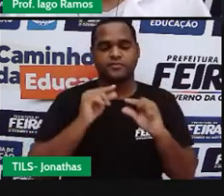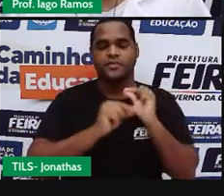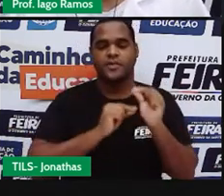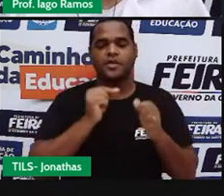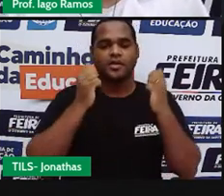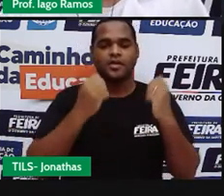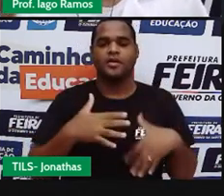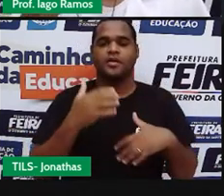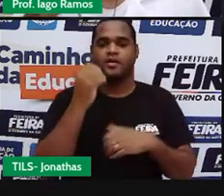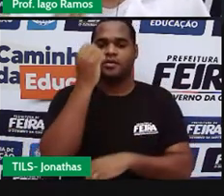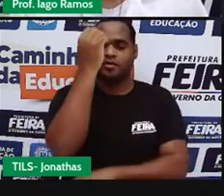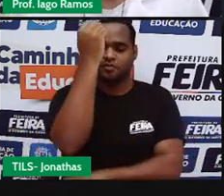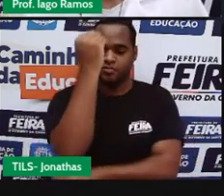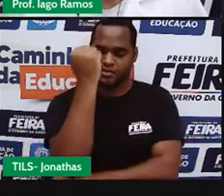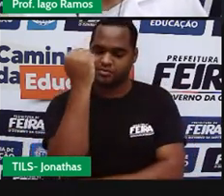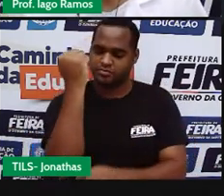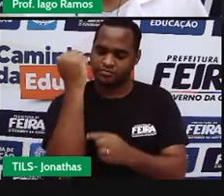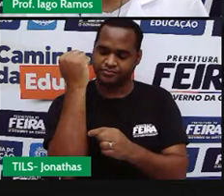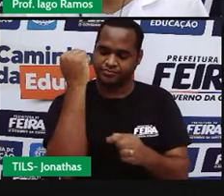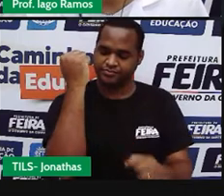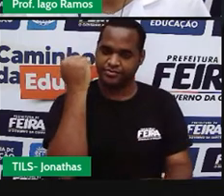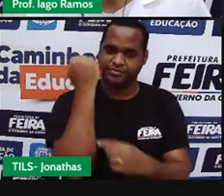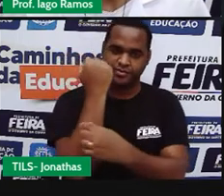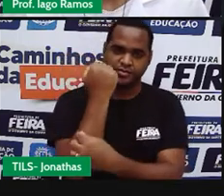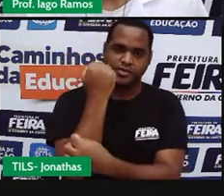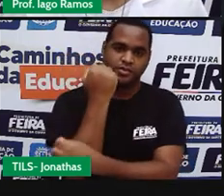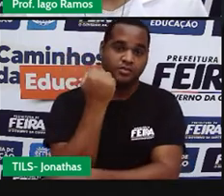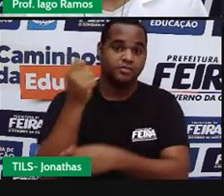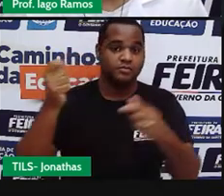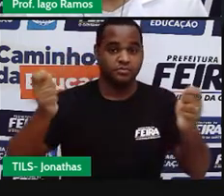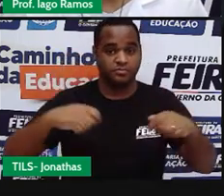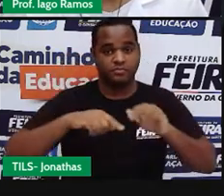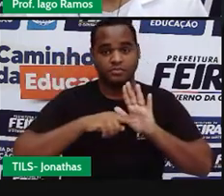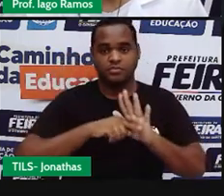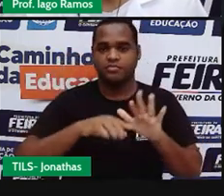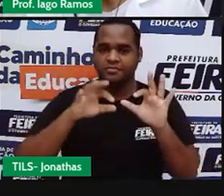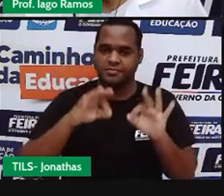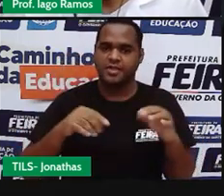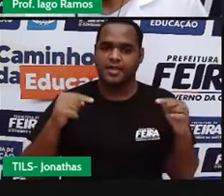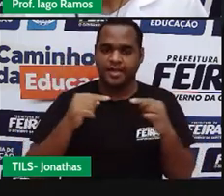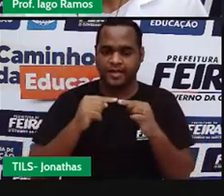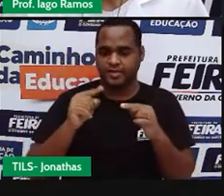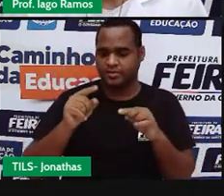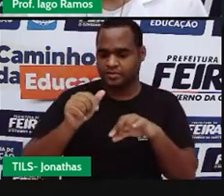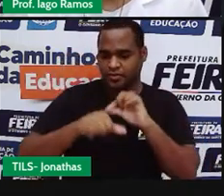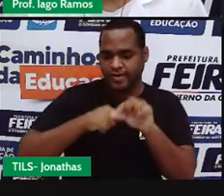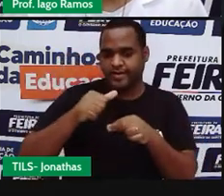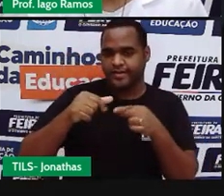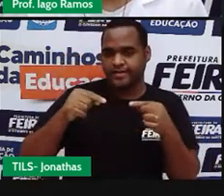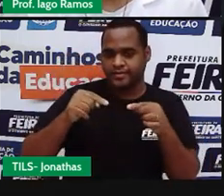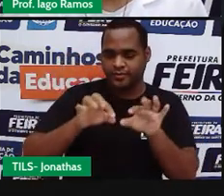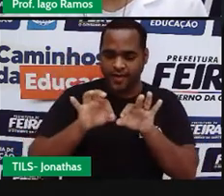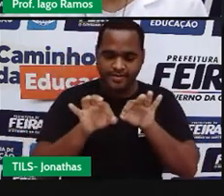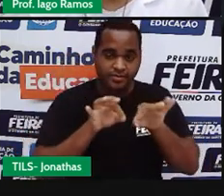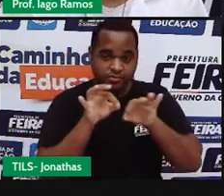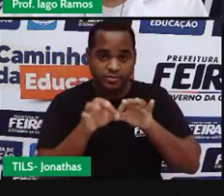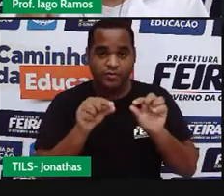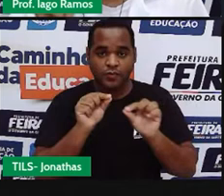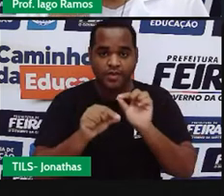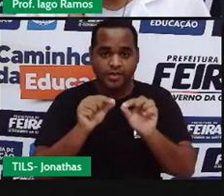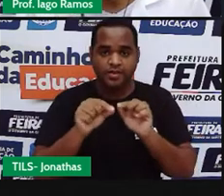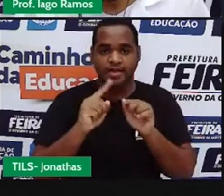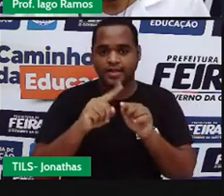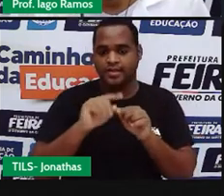vai receber o reforço de mais uma corda, que deverá ser instalada de maneira que cada